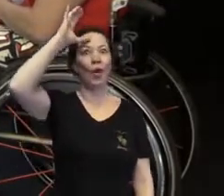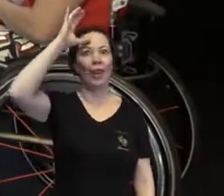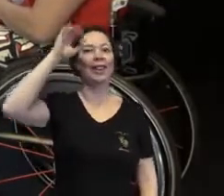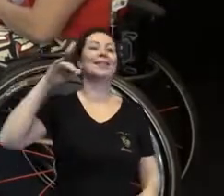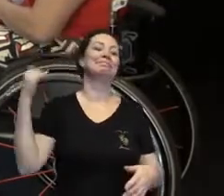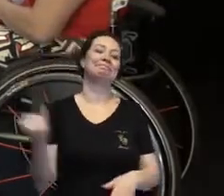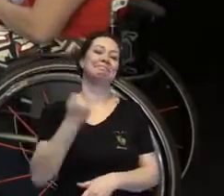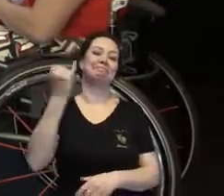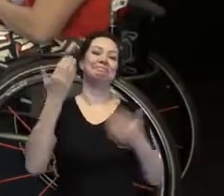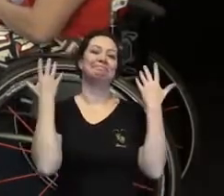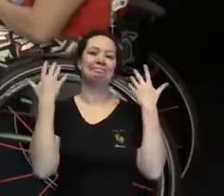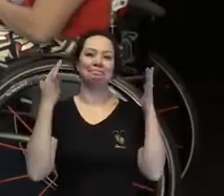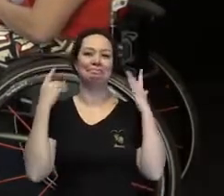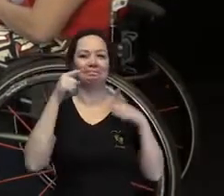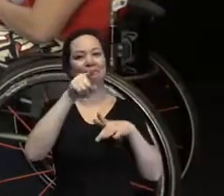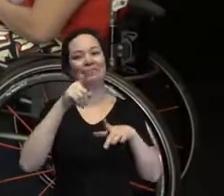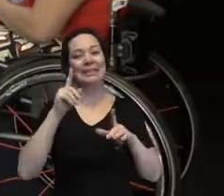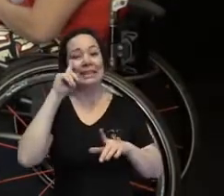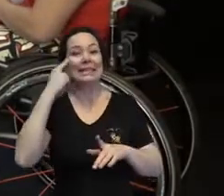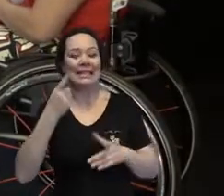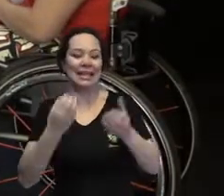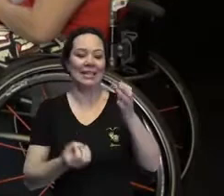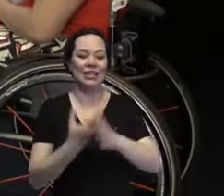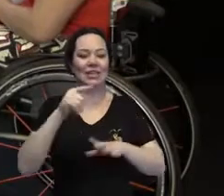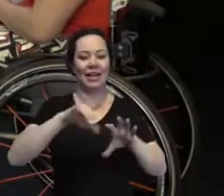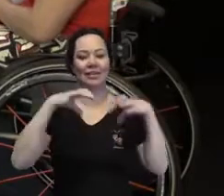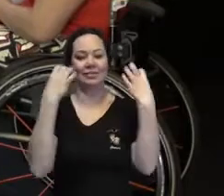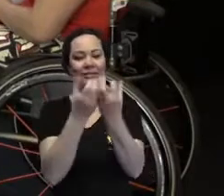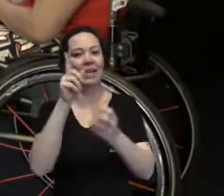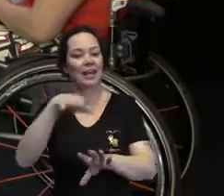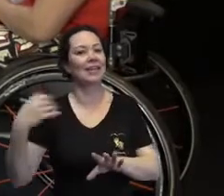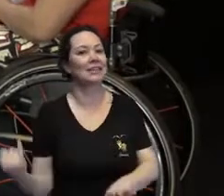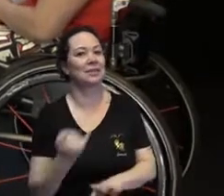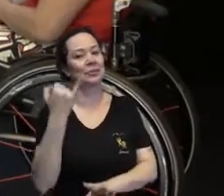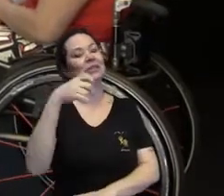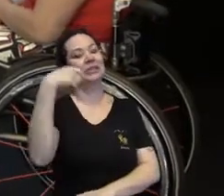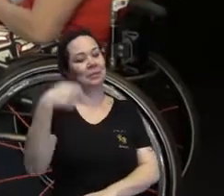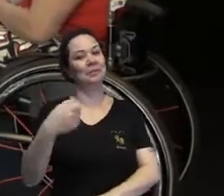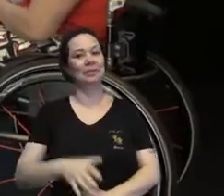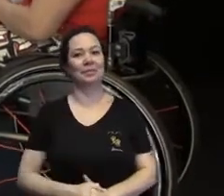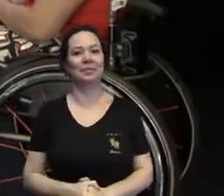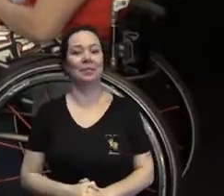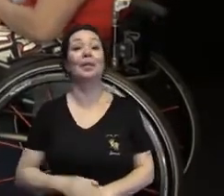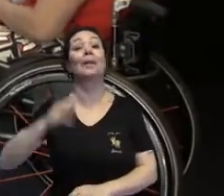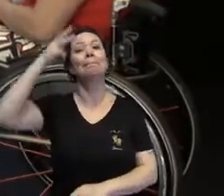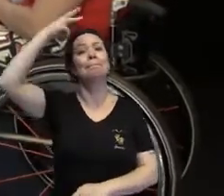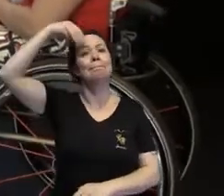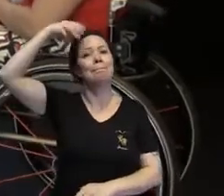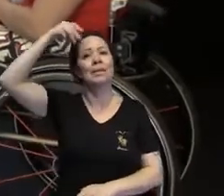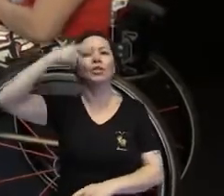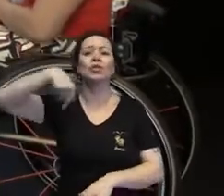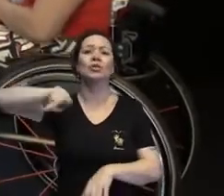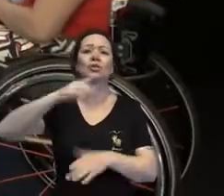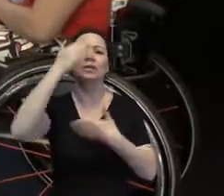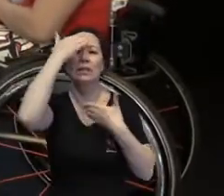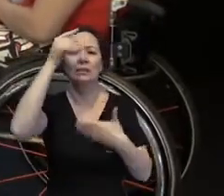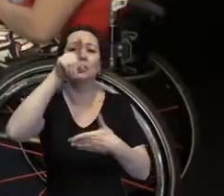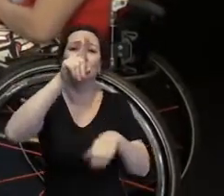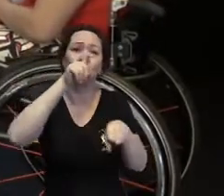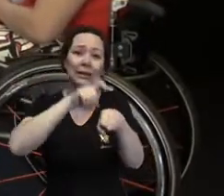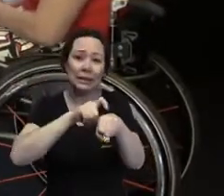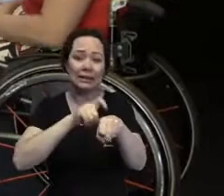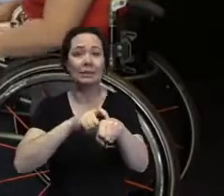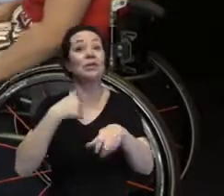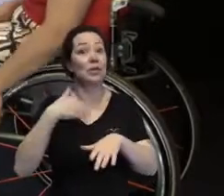Parabéns pra vocês pela iniciativa. Extremamente importante, extremamente necessária. Mariana, nós que agradecemos por você disponibilizar o teu